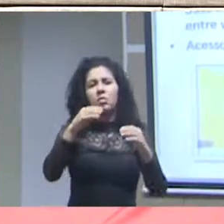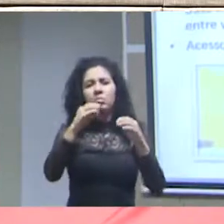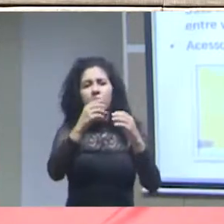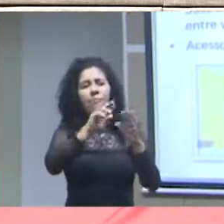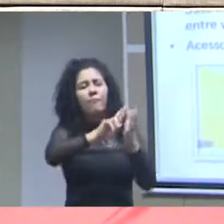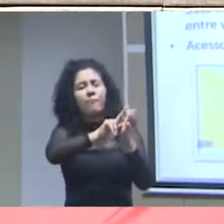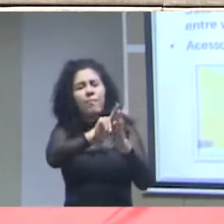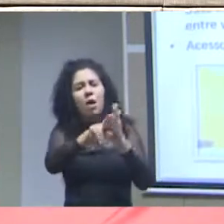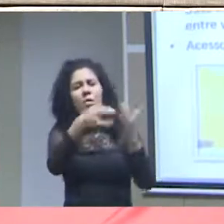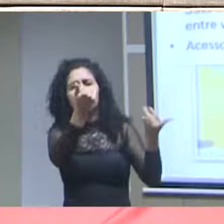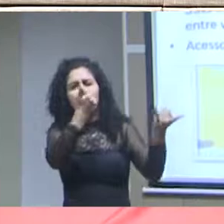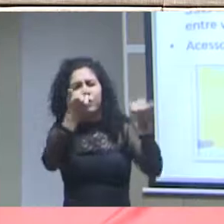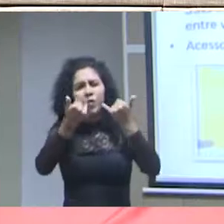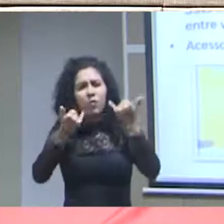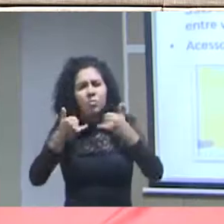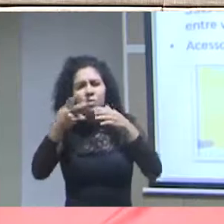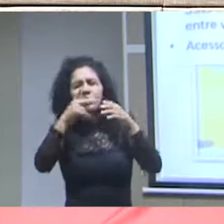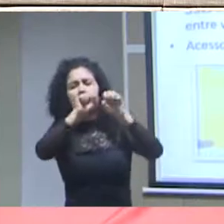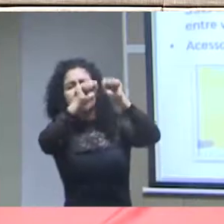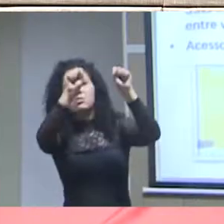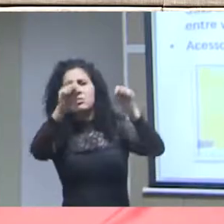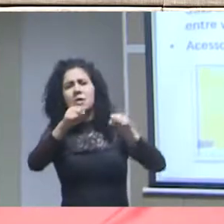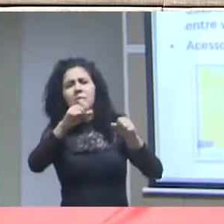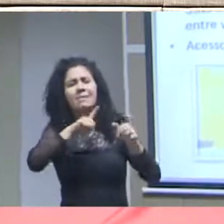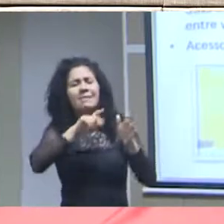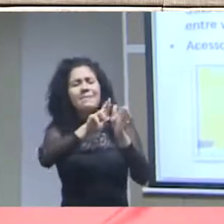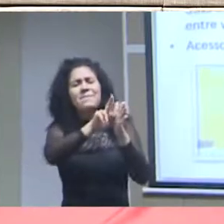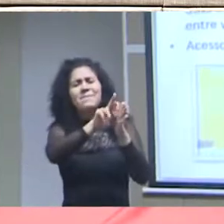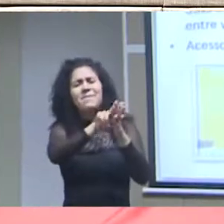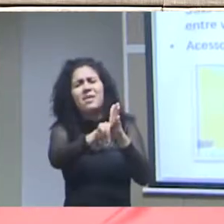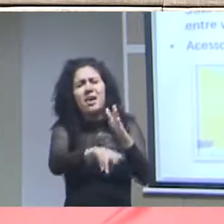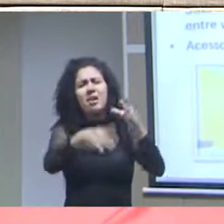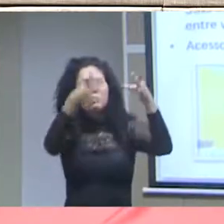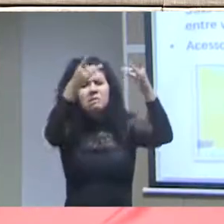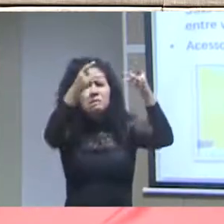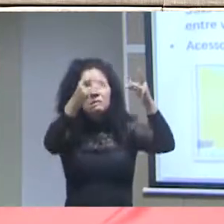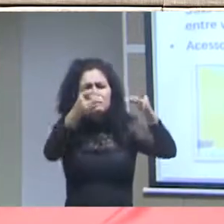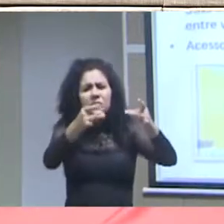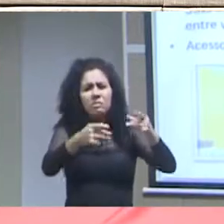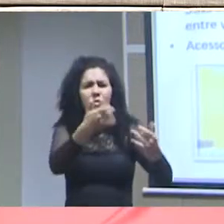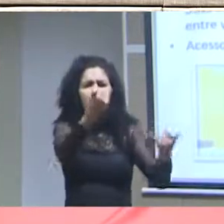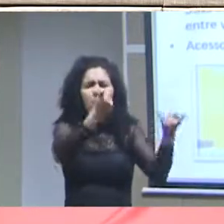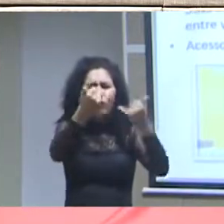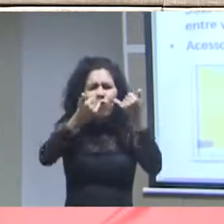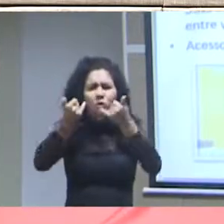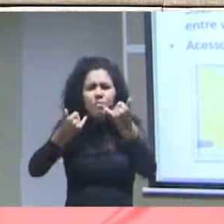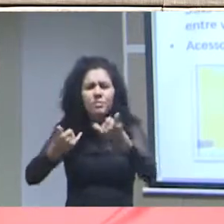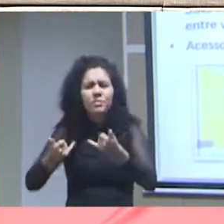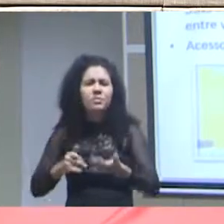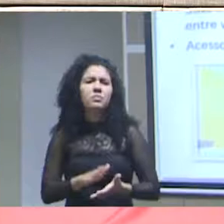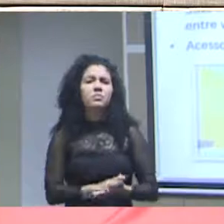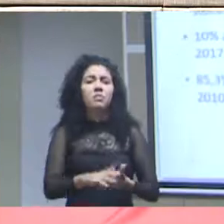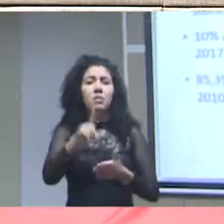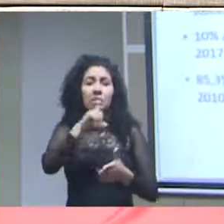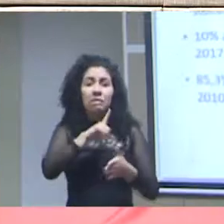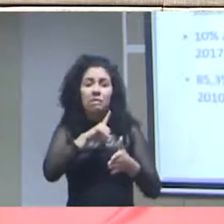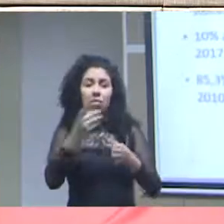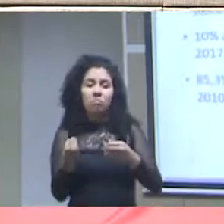de informação então tem bilhões de dados dezenas de terabytes armazenados lá na sala de sigilo